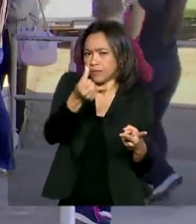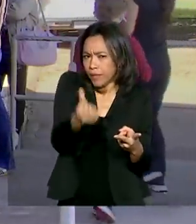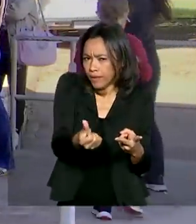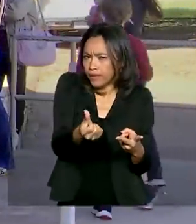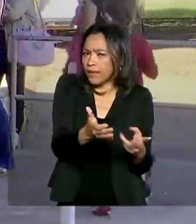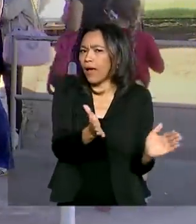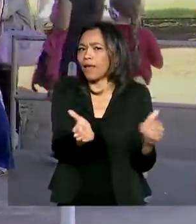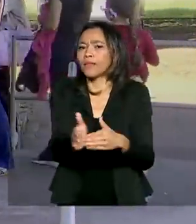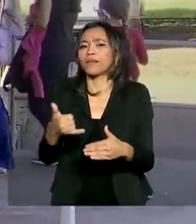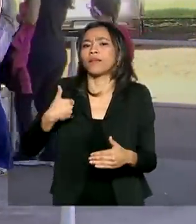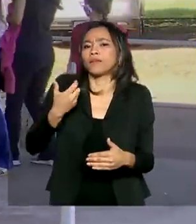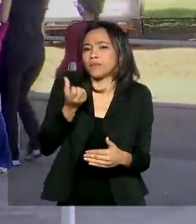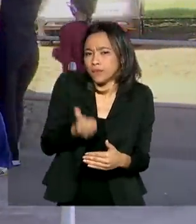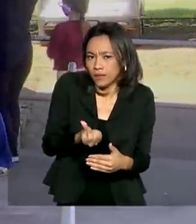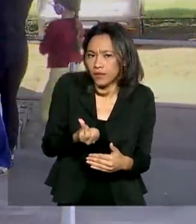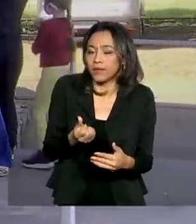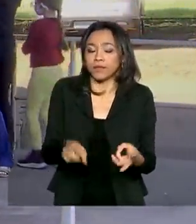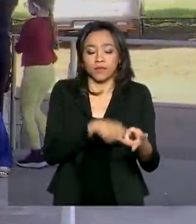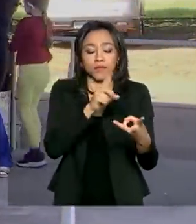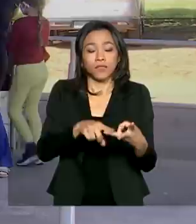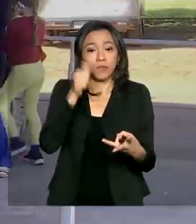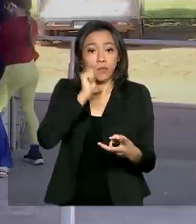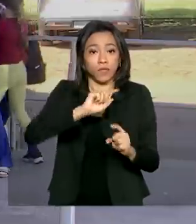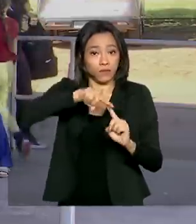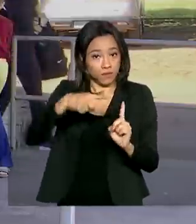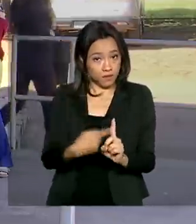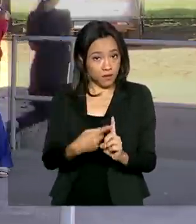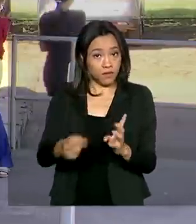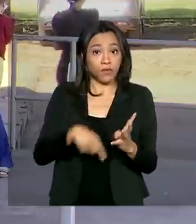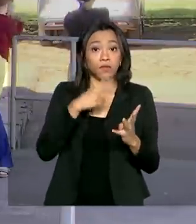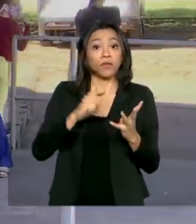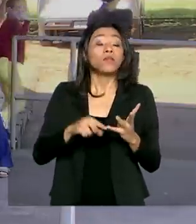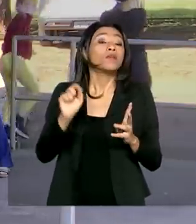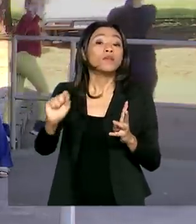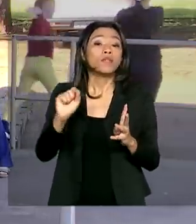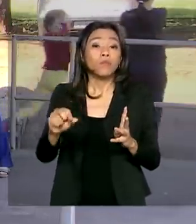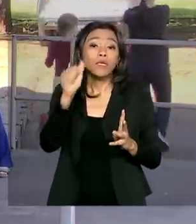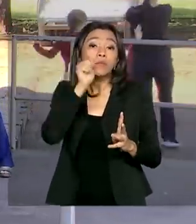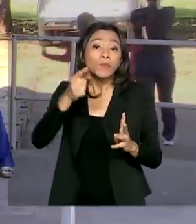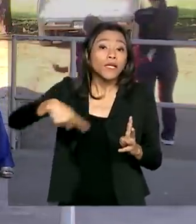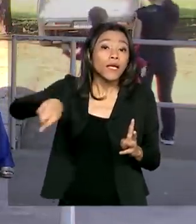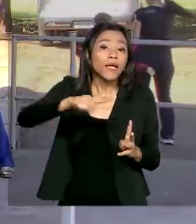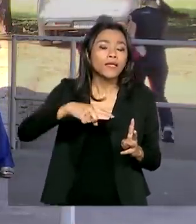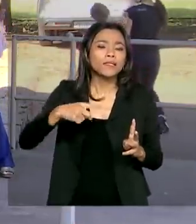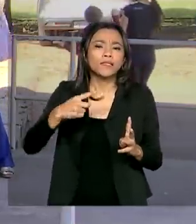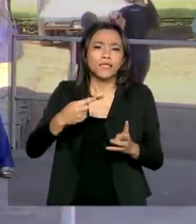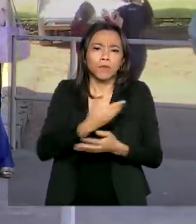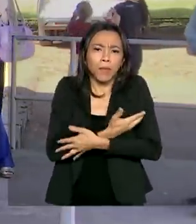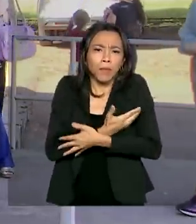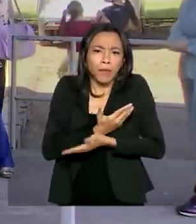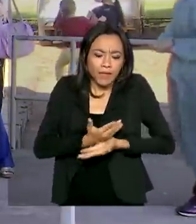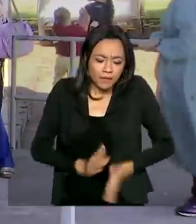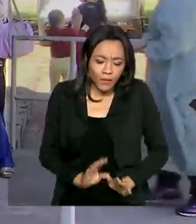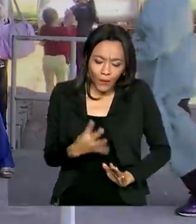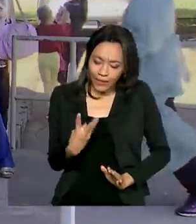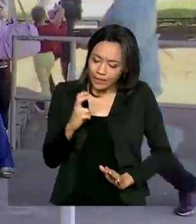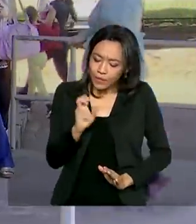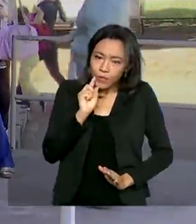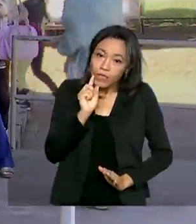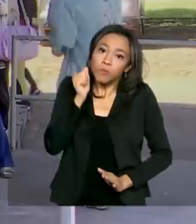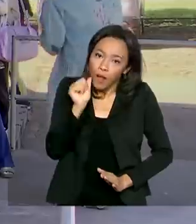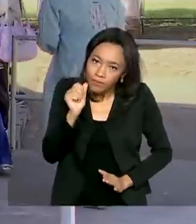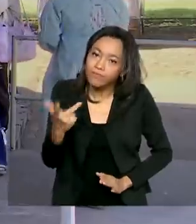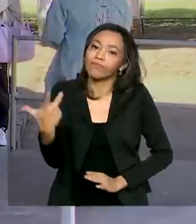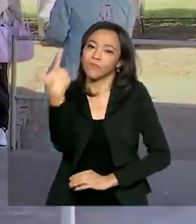até 6 anos de idade, gestantes e nas mulheres até 45 dias no pós-parto. E tem